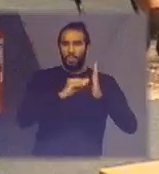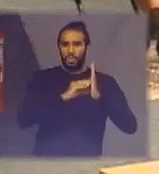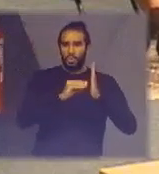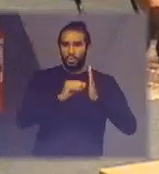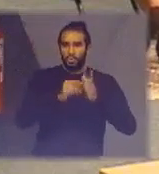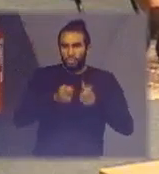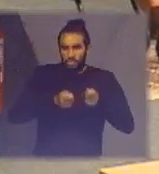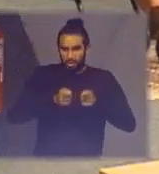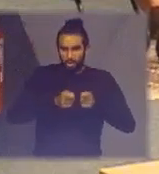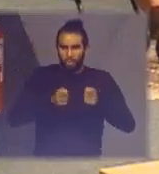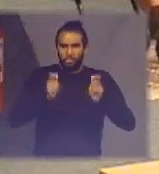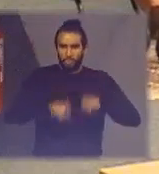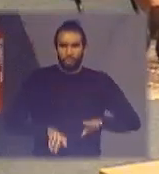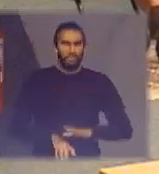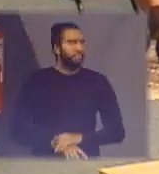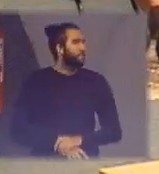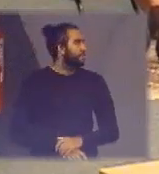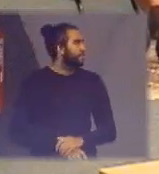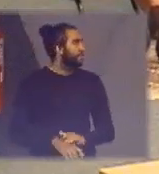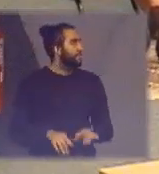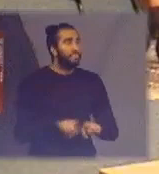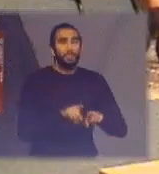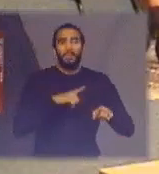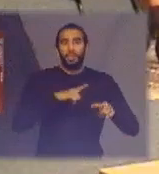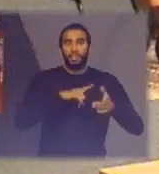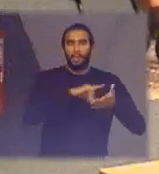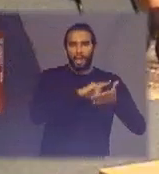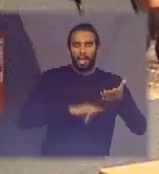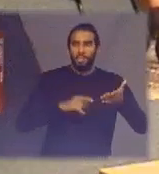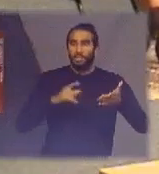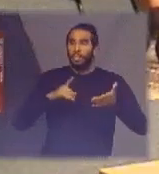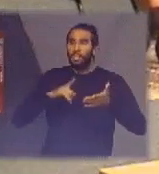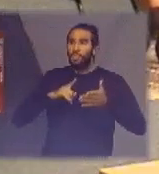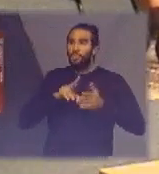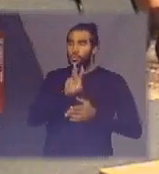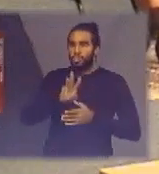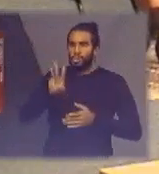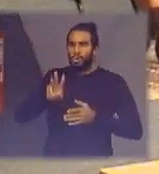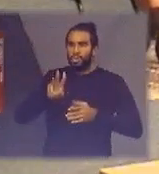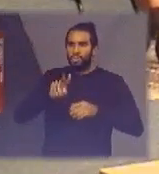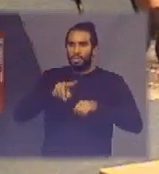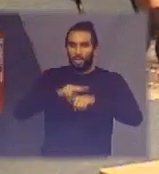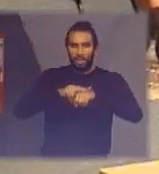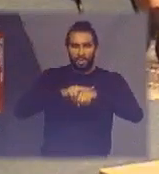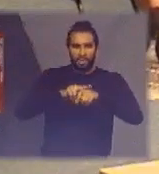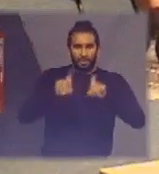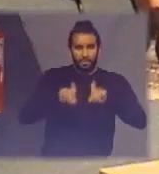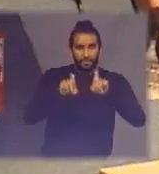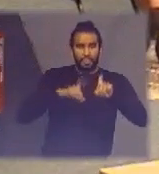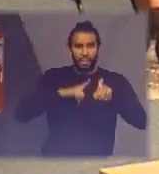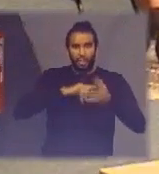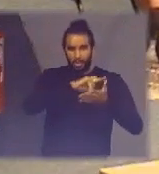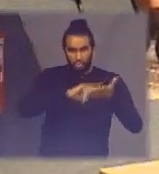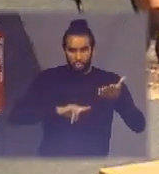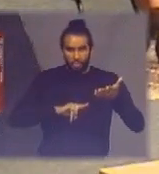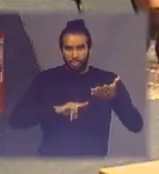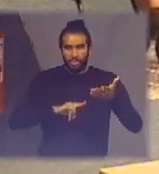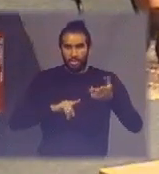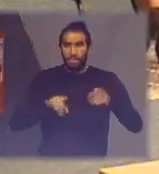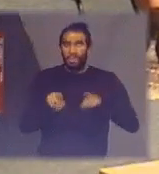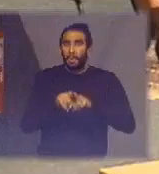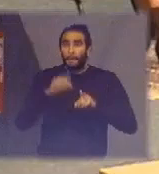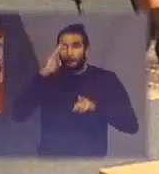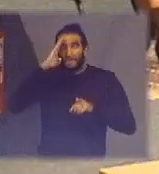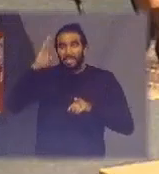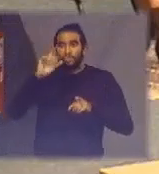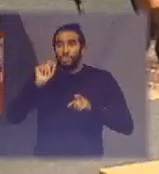falando em cartilha entre no site da Green Electrum também tem lá uma cartilha principalmente de pilhas então